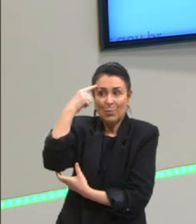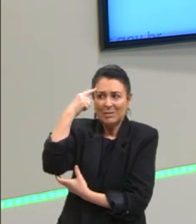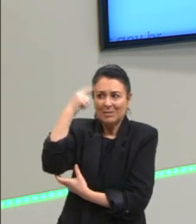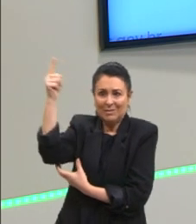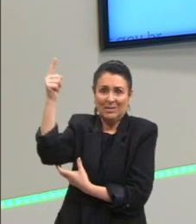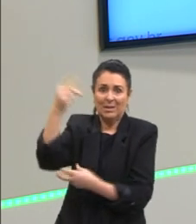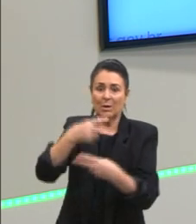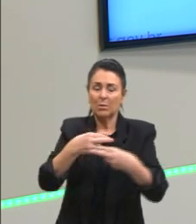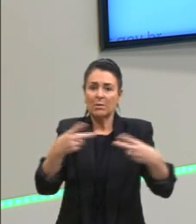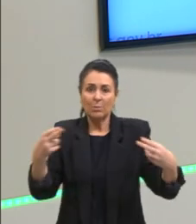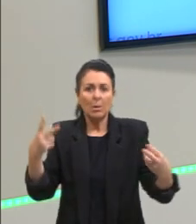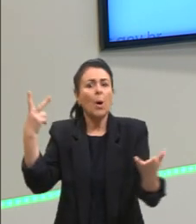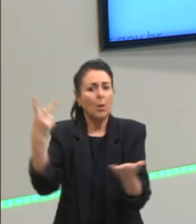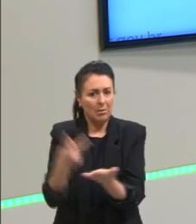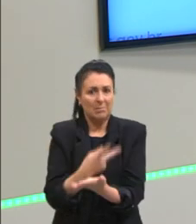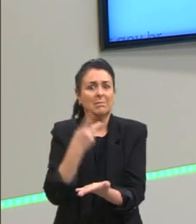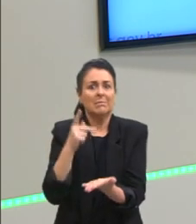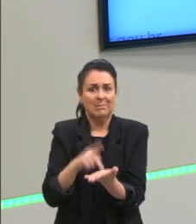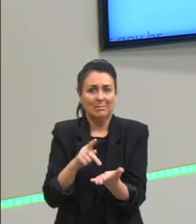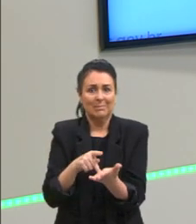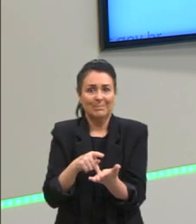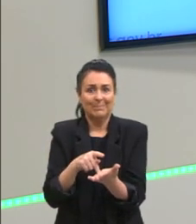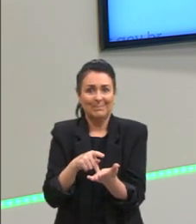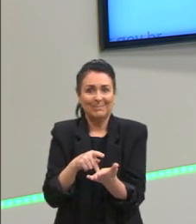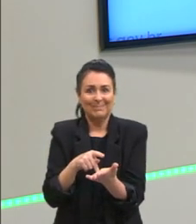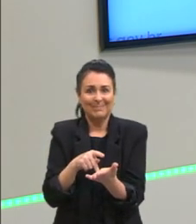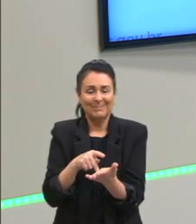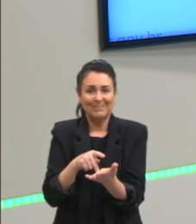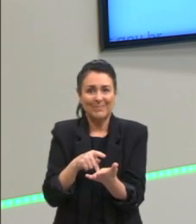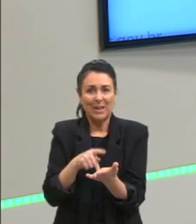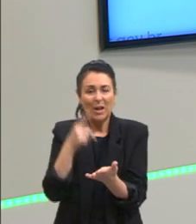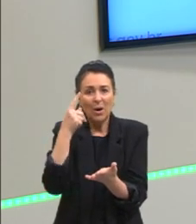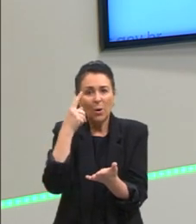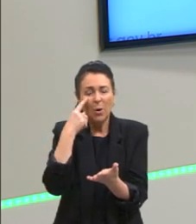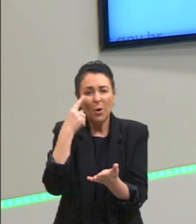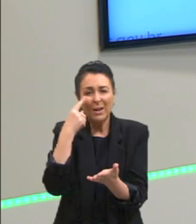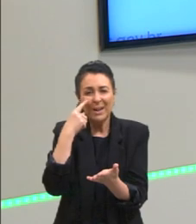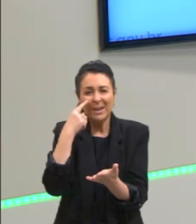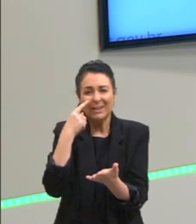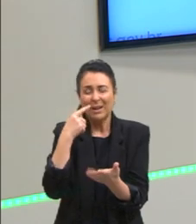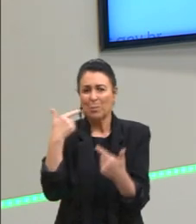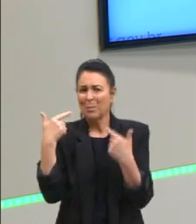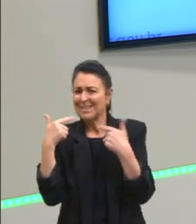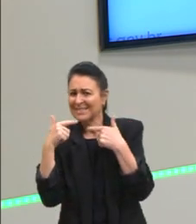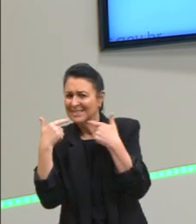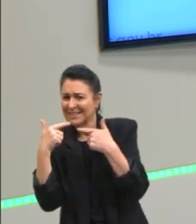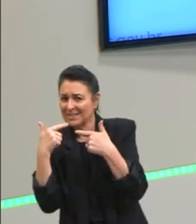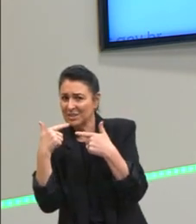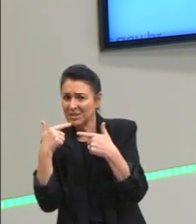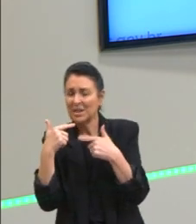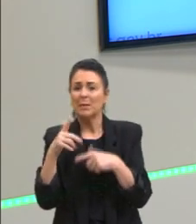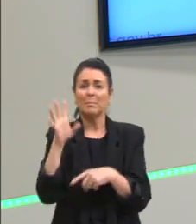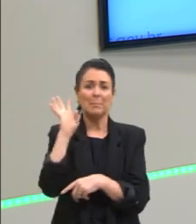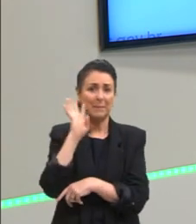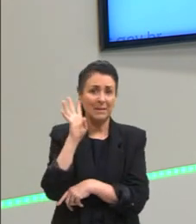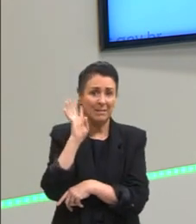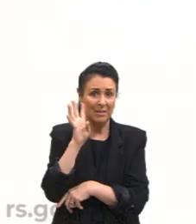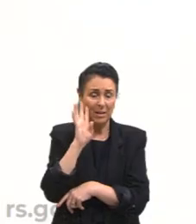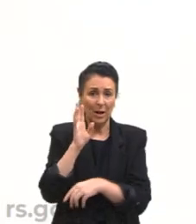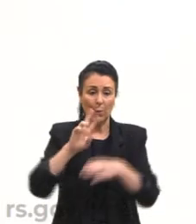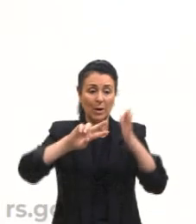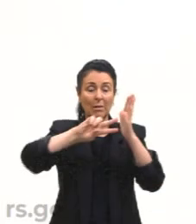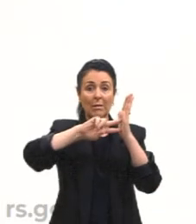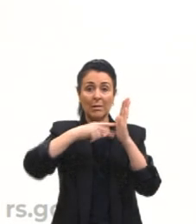realmente elas acontecem. Olha aqui, tem uma sátira bem bacana, que fala sobre, interpretando